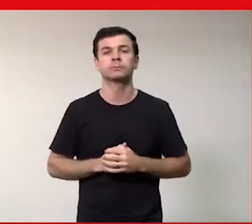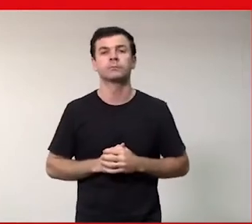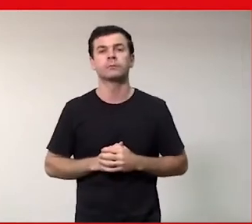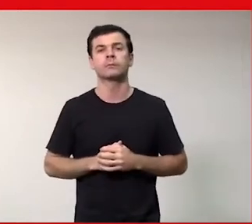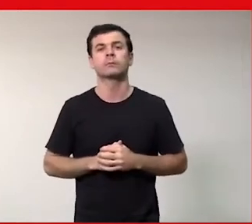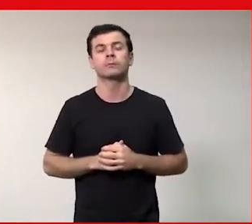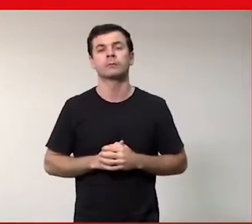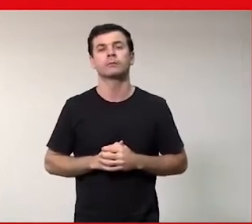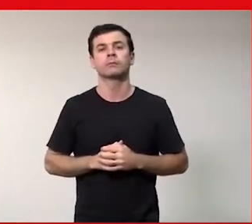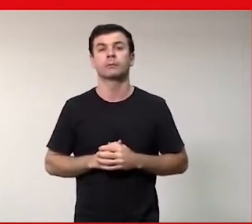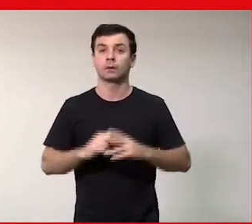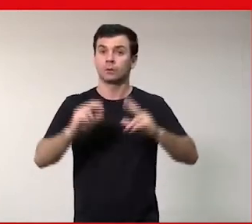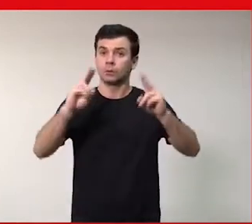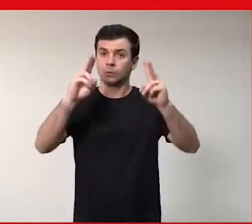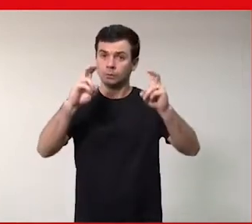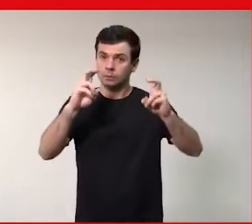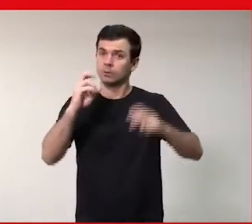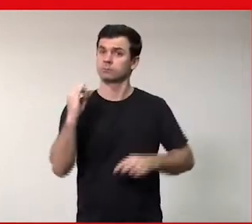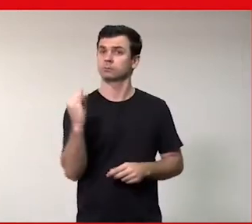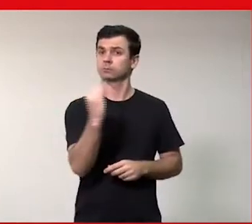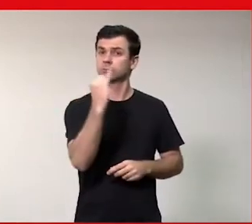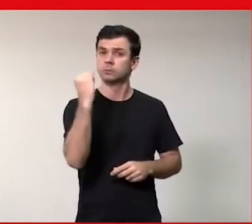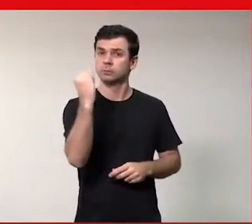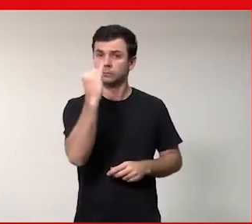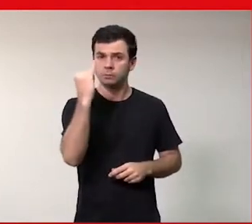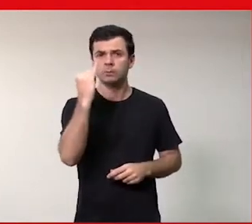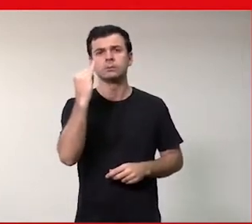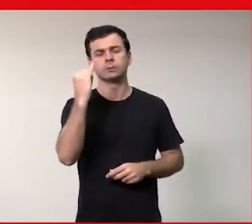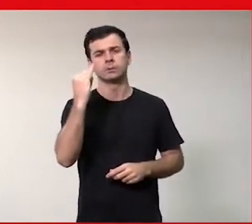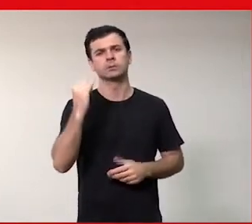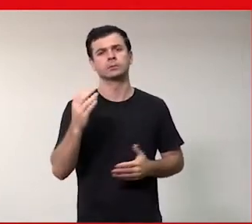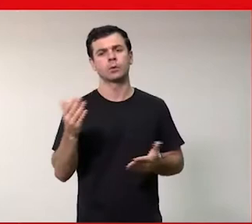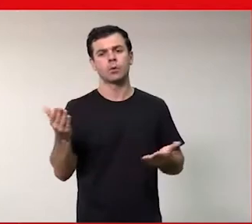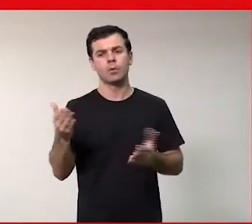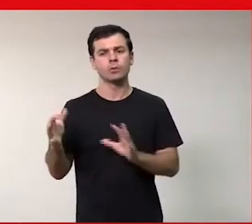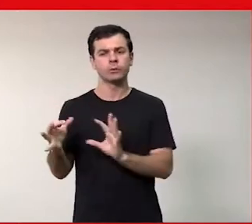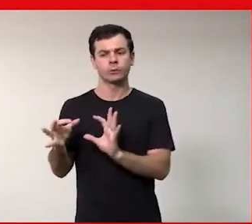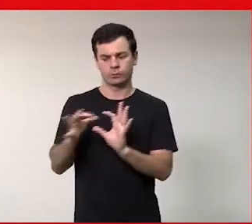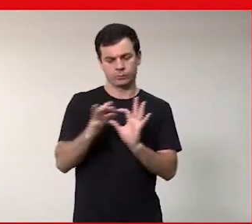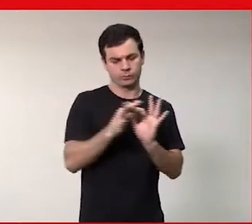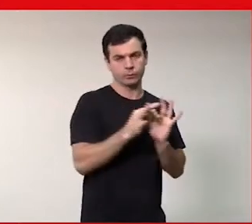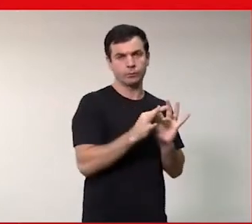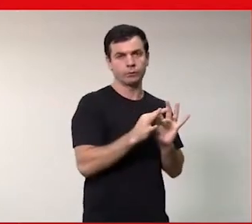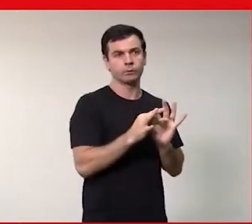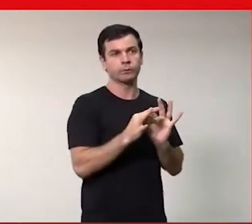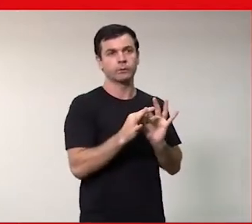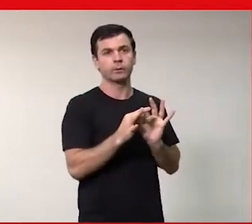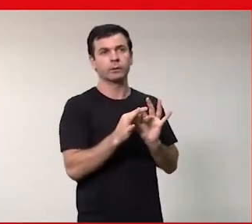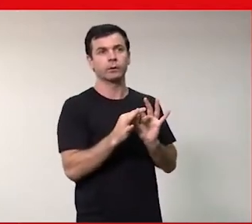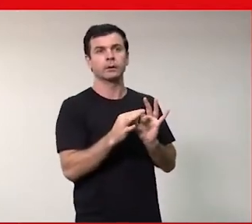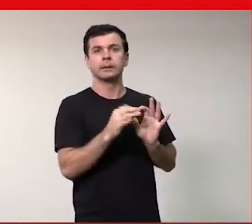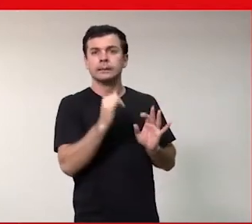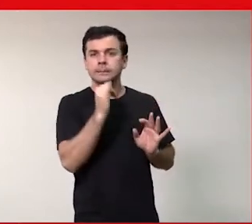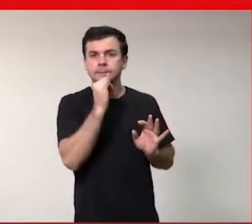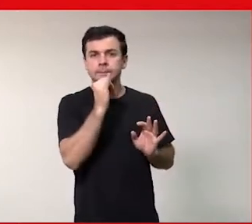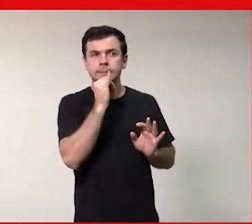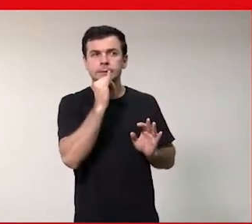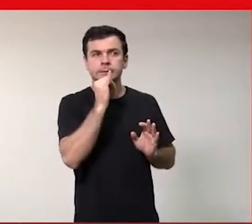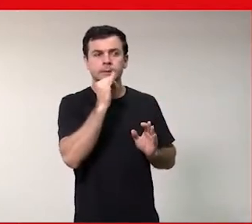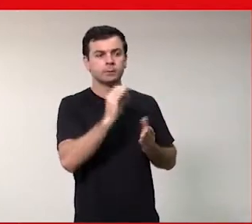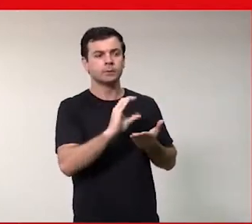Essa questão é super importante e ela é tão importante que ela já está sendo ligada com os bônus dos executivos. O meu bônus é